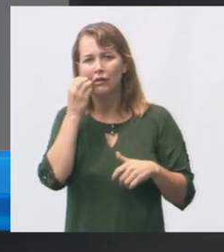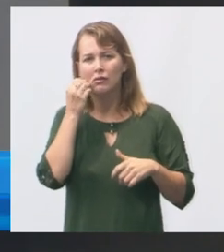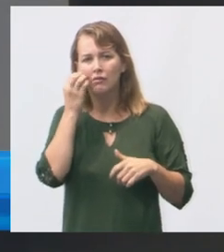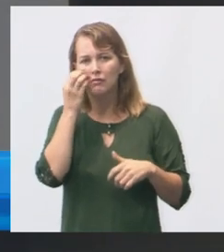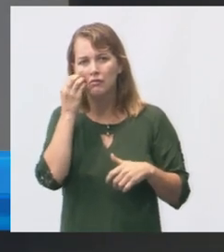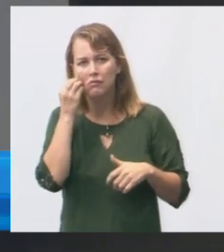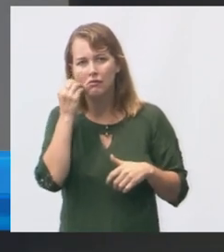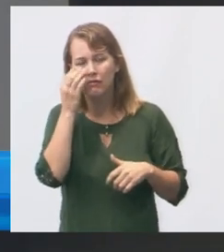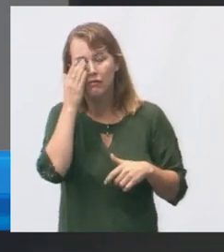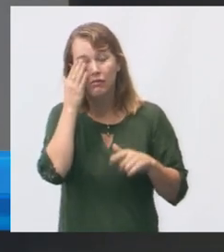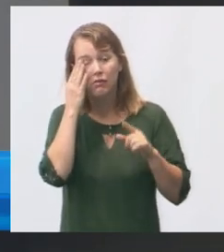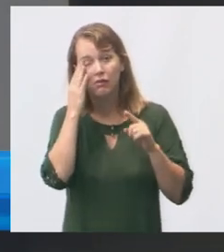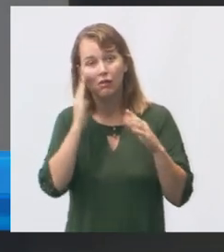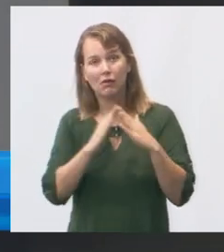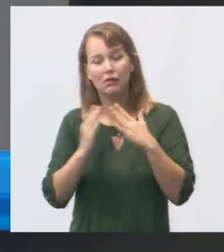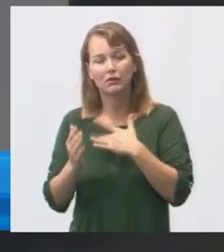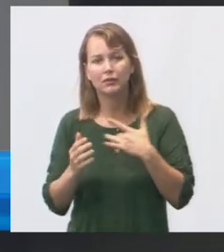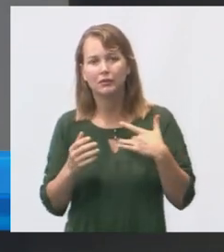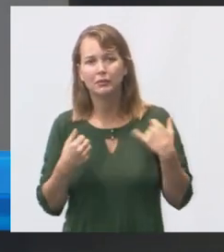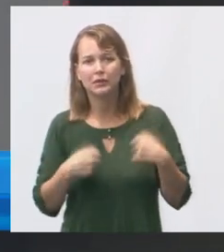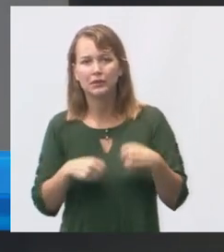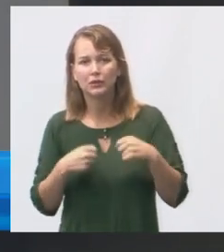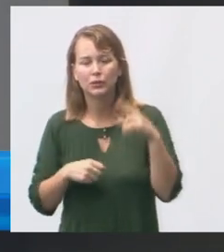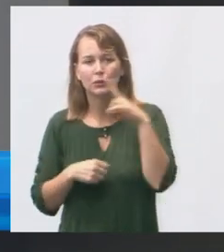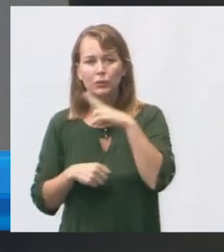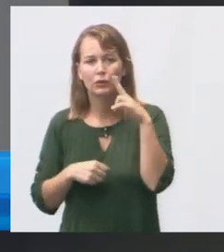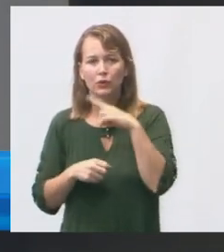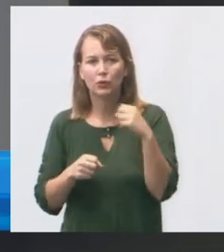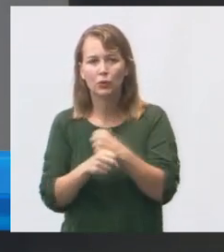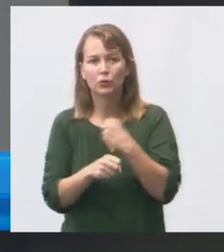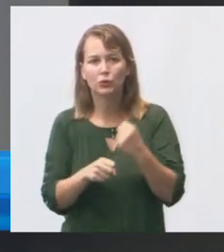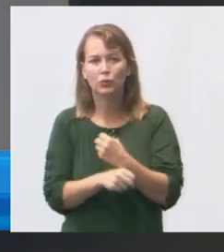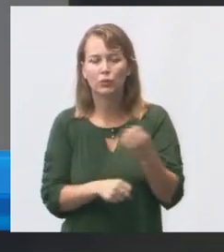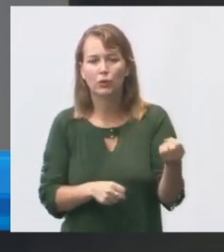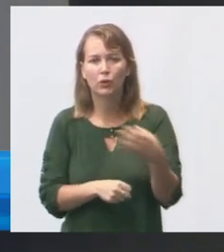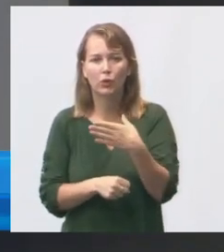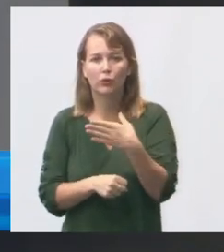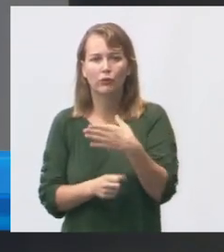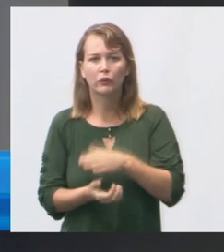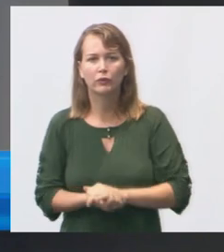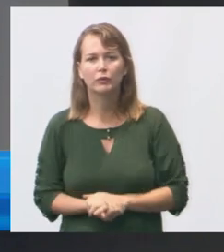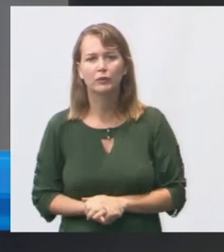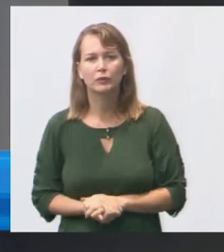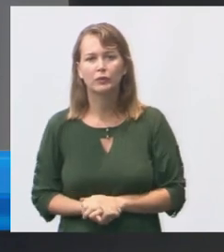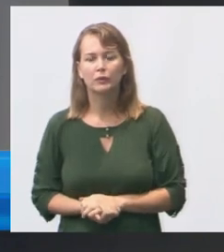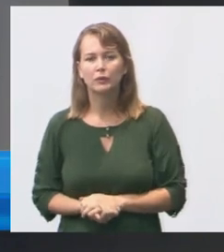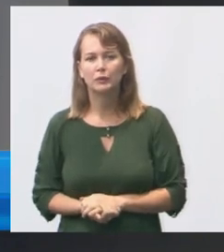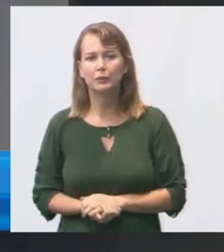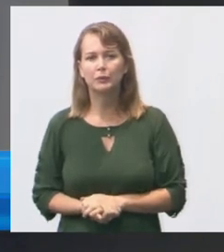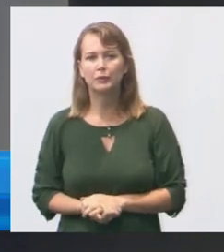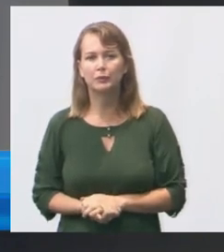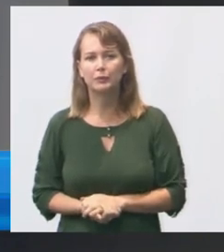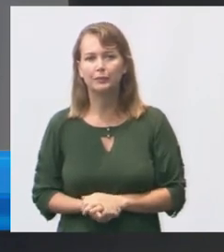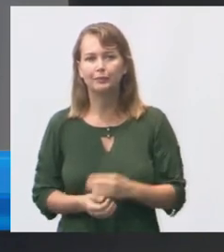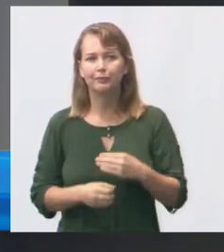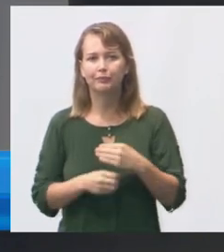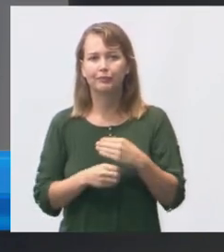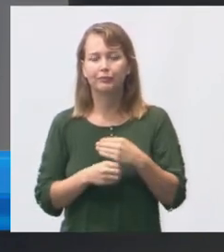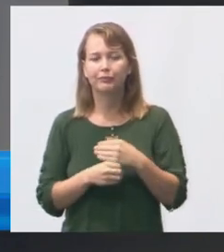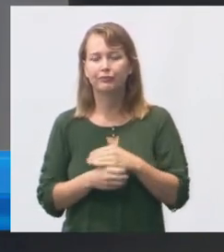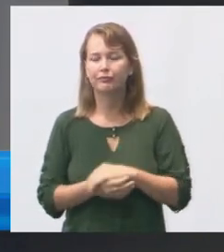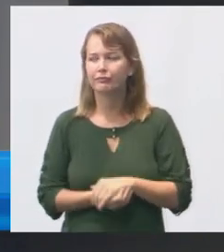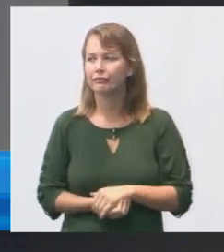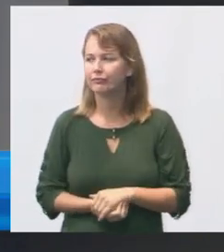então essa unidade aqui realmente precisa urgente construir uma unidade de saúde nova bairro do quadro